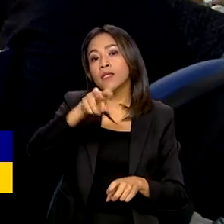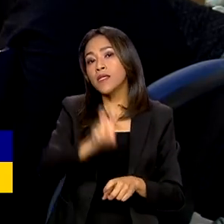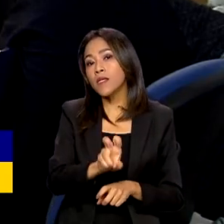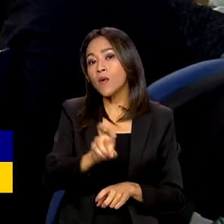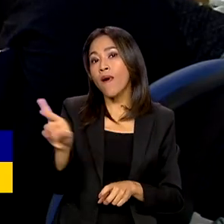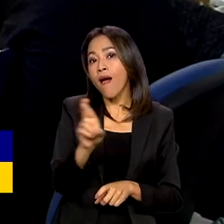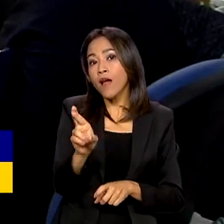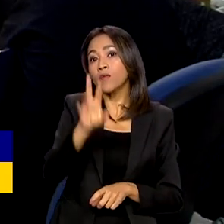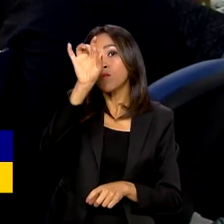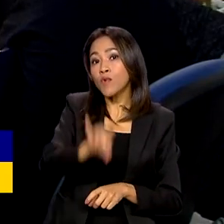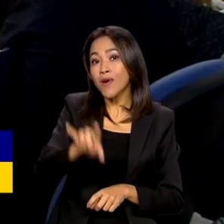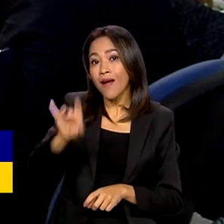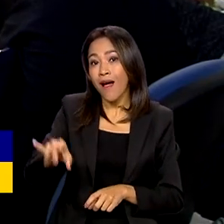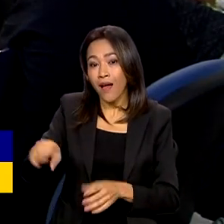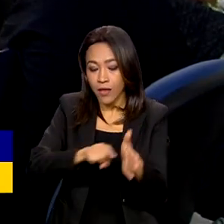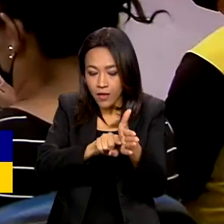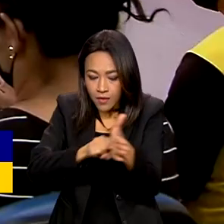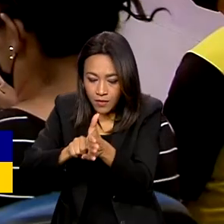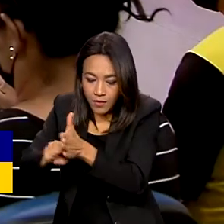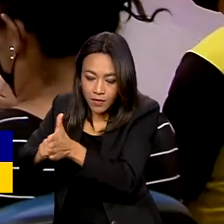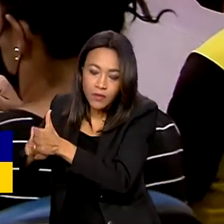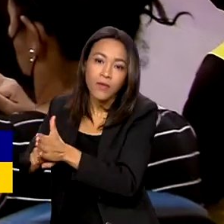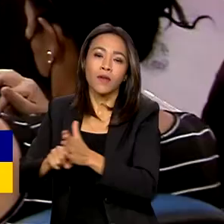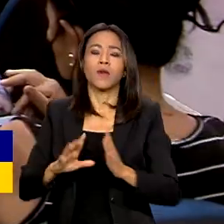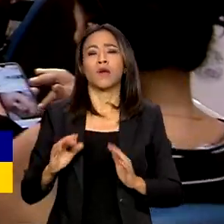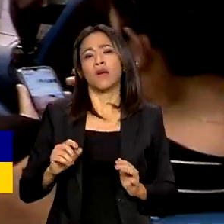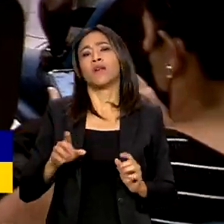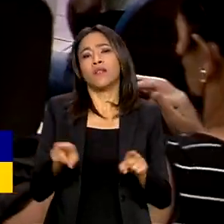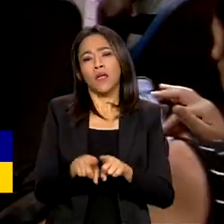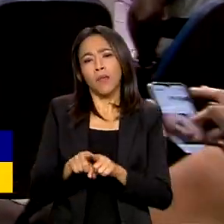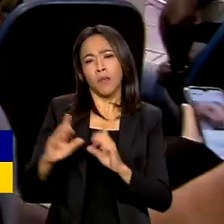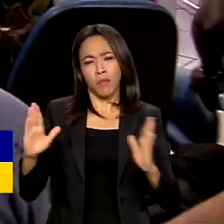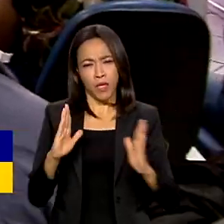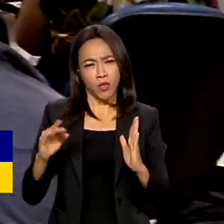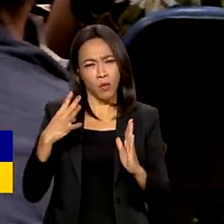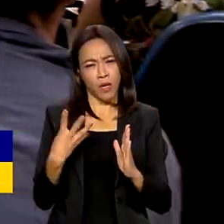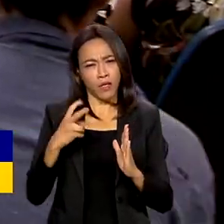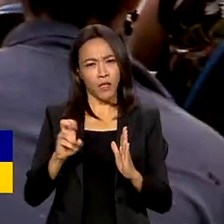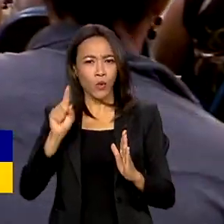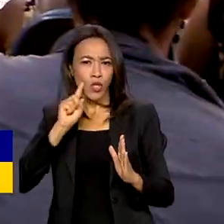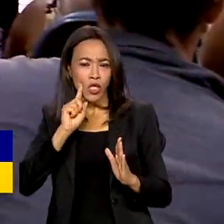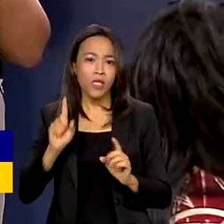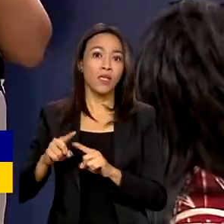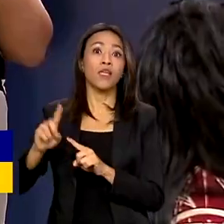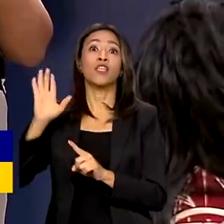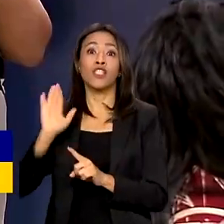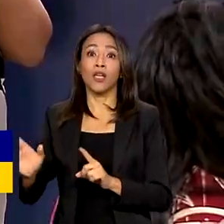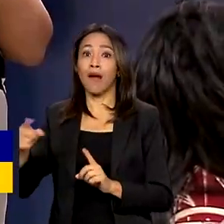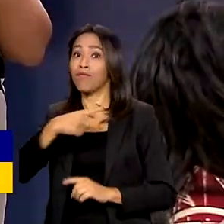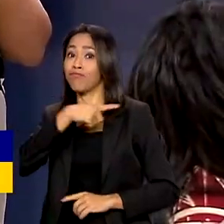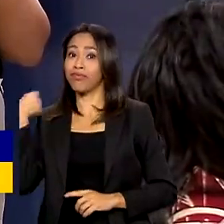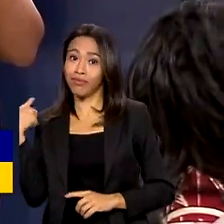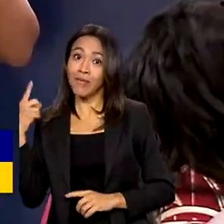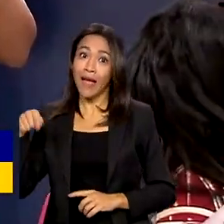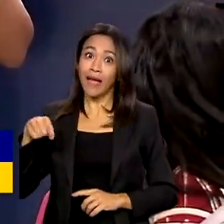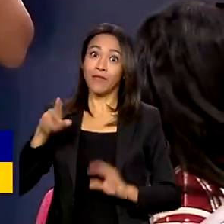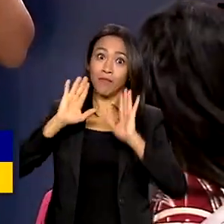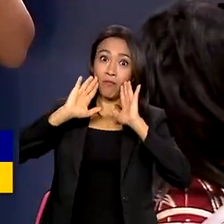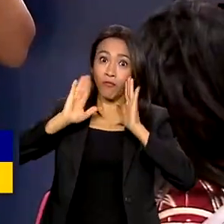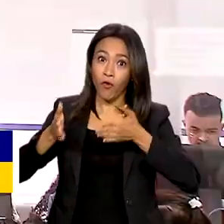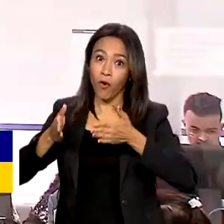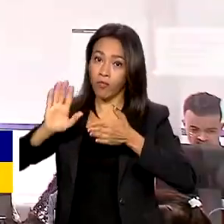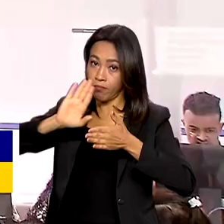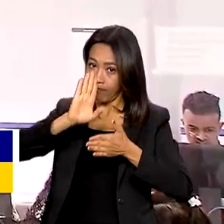perícia. Os processos com mais de 45 dias e com prazo expirado terão prioridade. Os Ministérios da Previdência